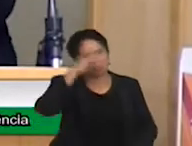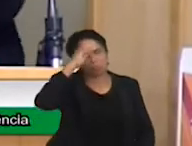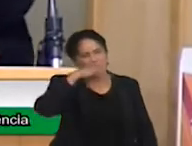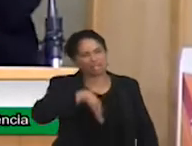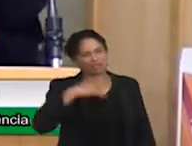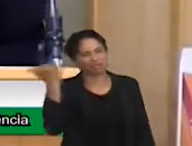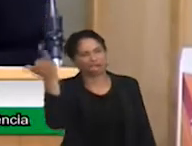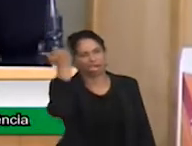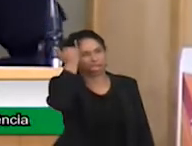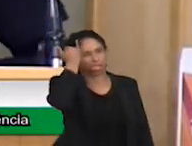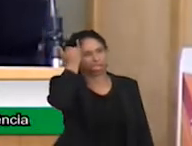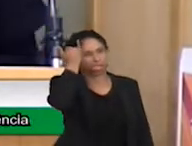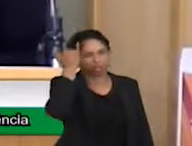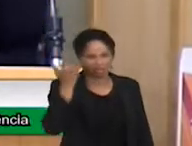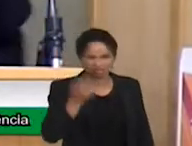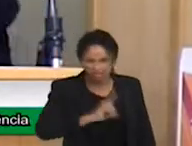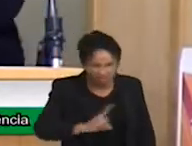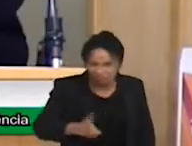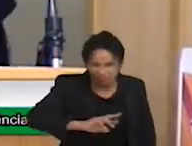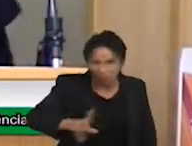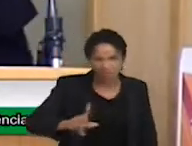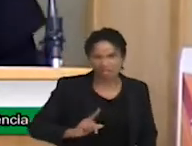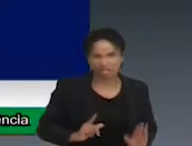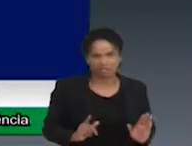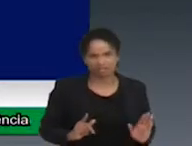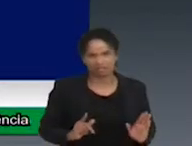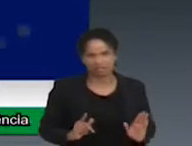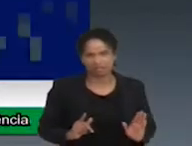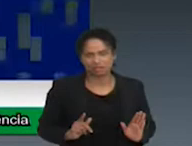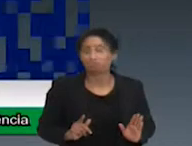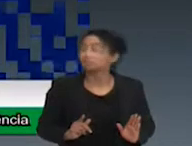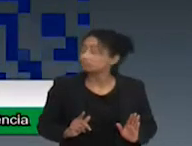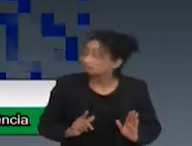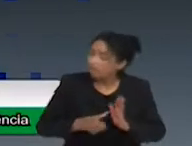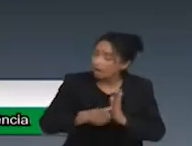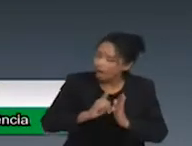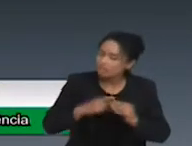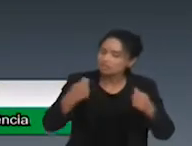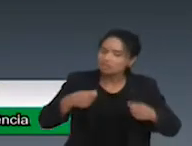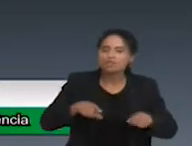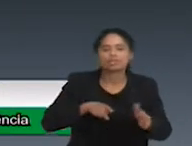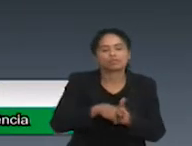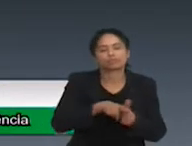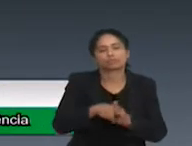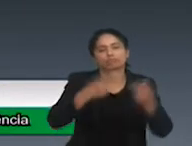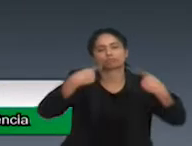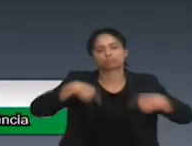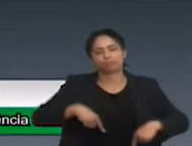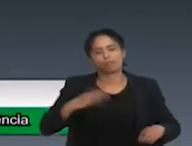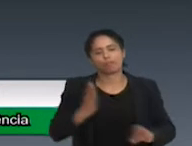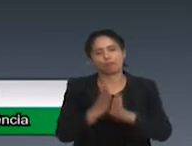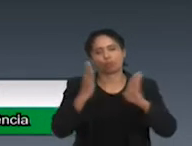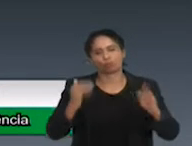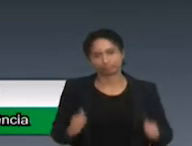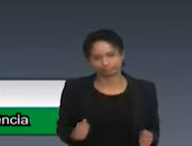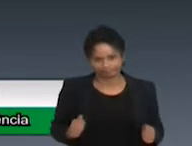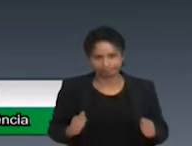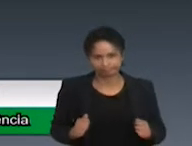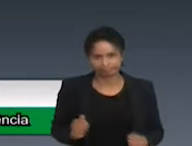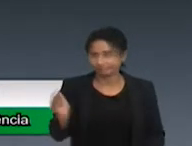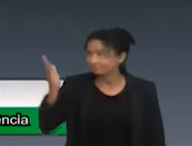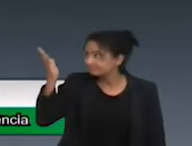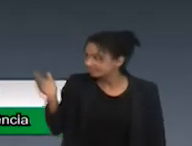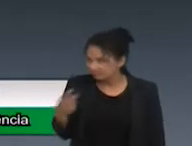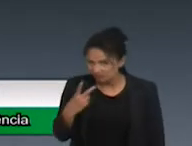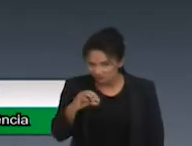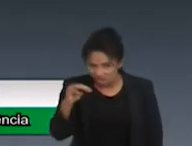precocemente. E aí, antes de entrar no diagnóstico precoce, porque a gente tem uma agenda bem cheia, eu espero realmente conseguir falar tudo isso em 20 minutos